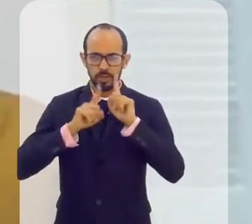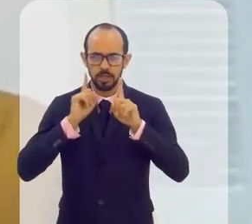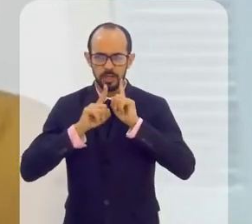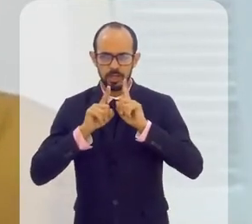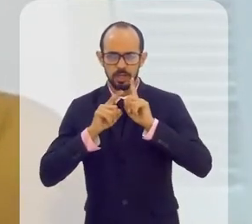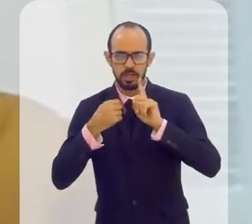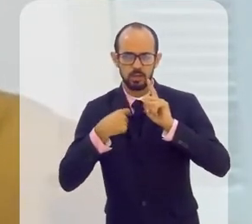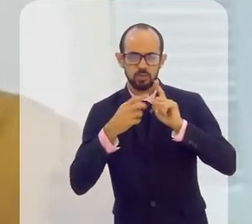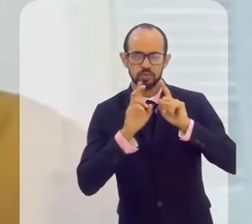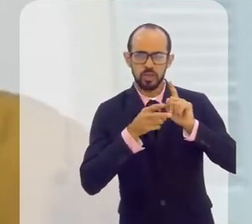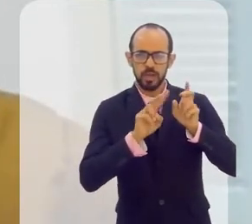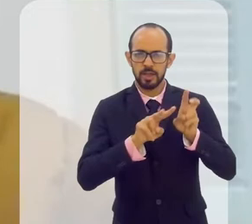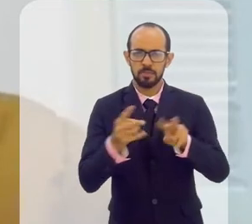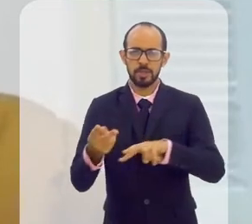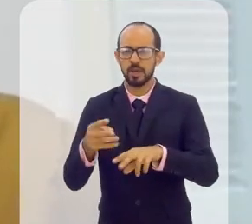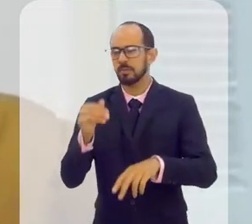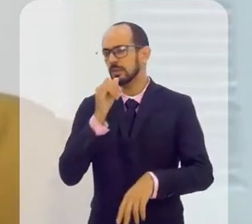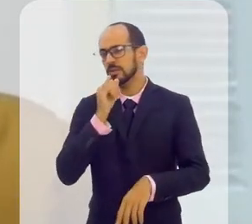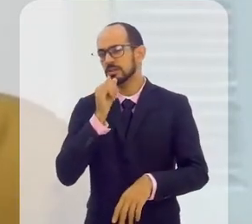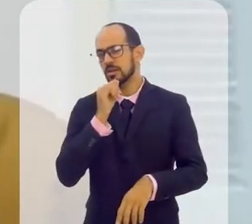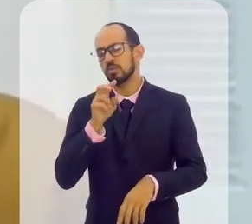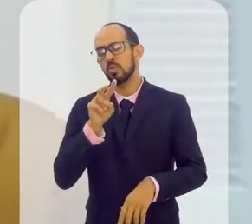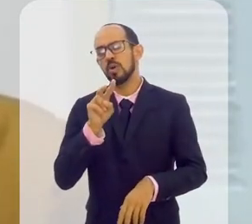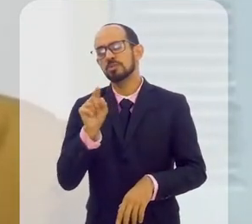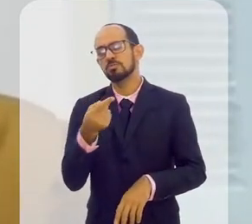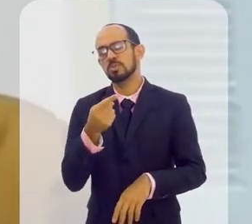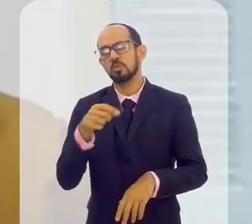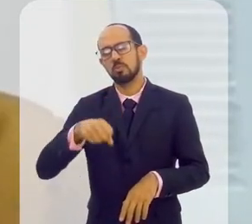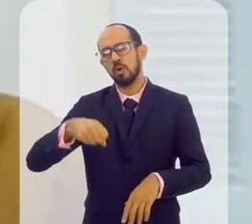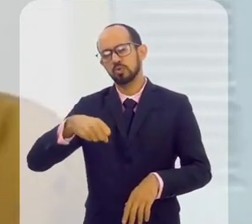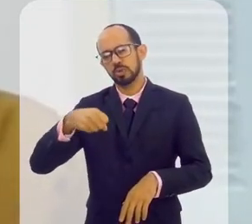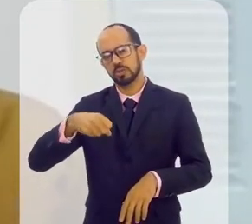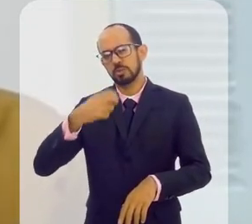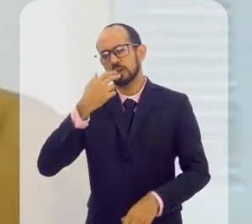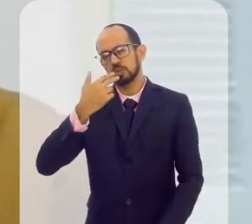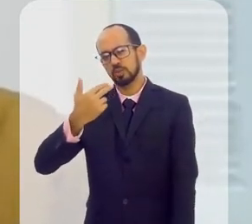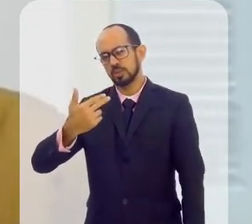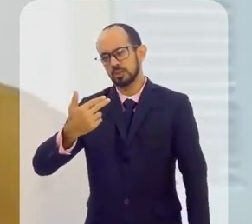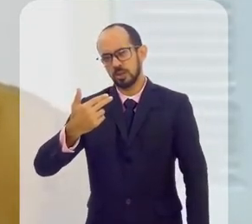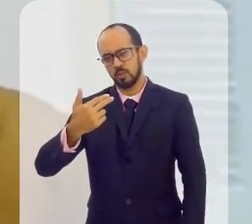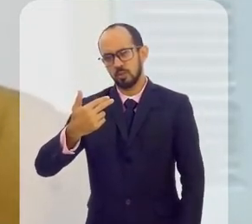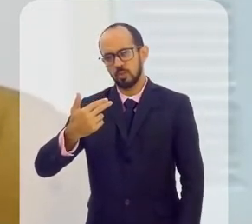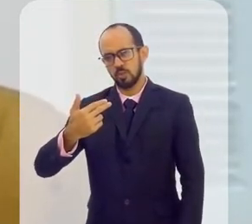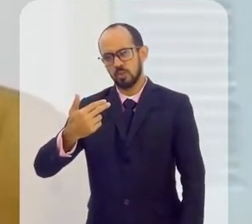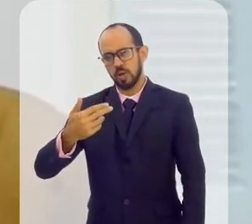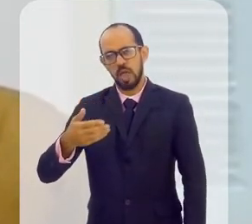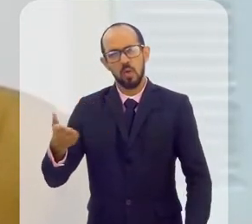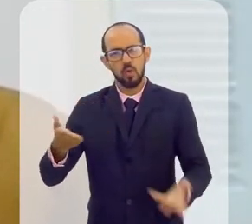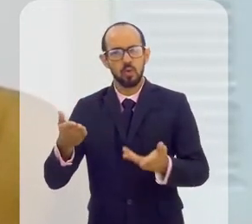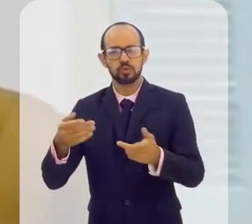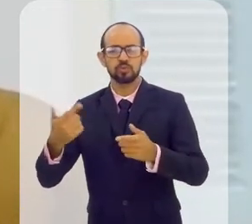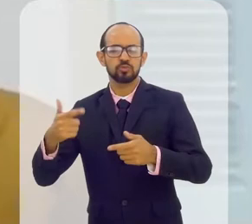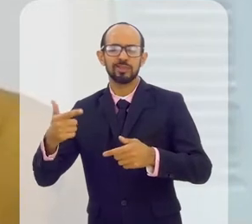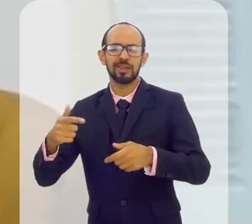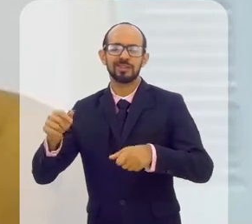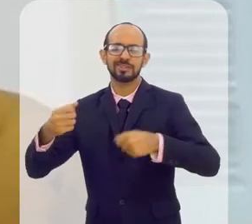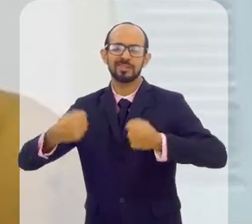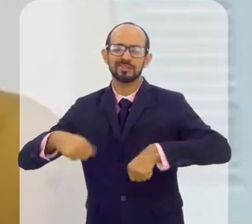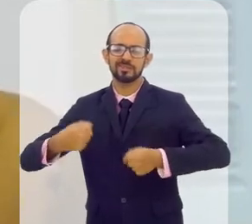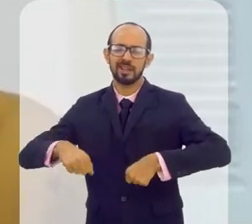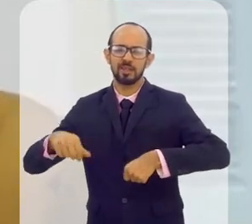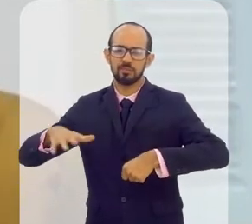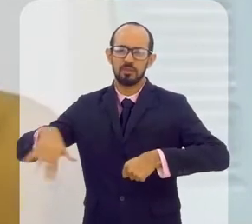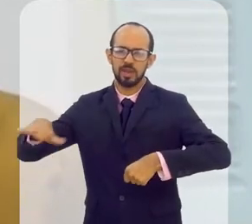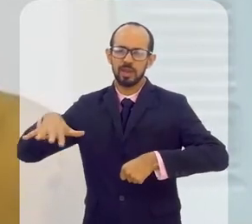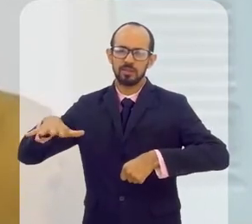encaminhei, sei lá, duas mil bolsas para nutrição. Hoje, eu não vou ter mais demanda de mercado, mas eu estou